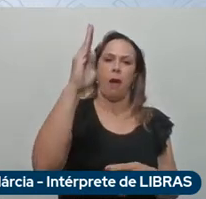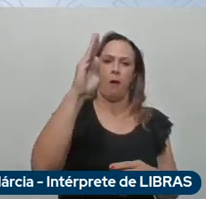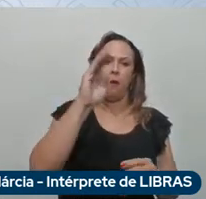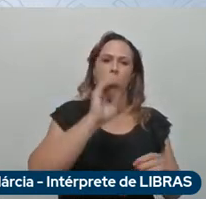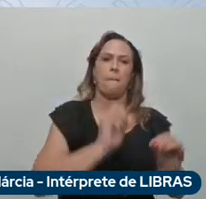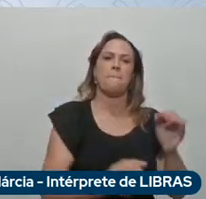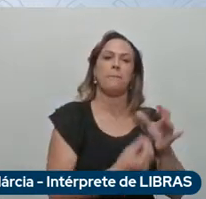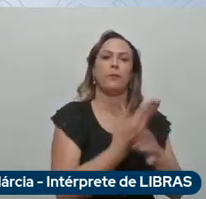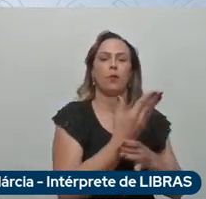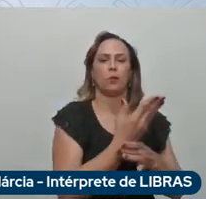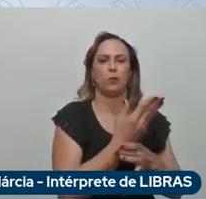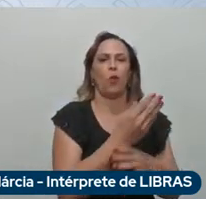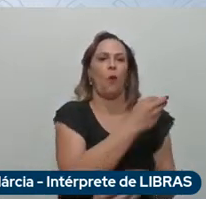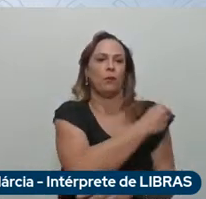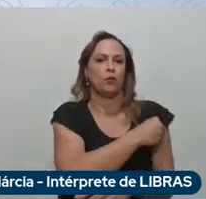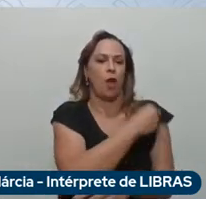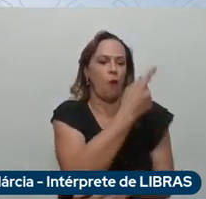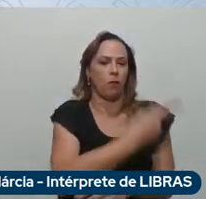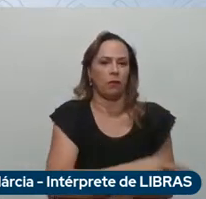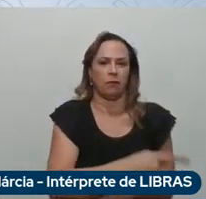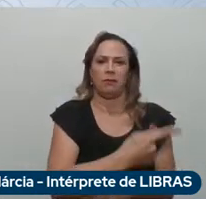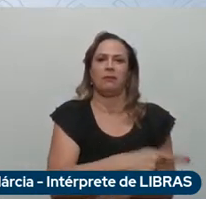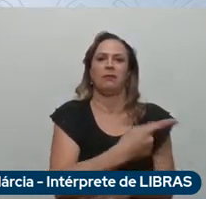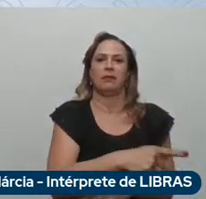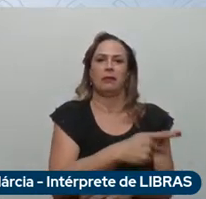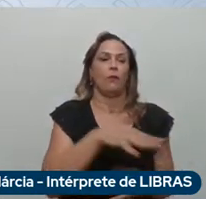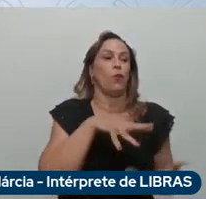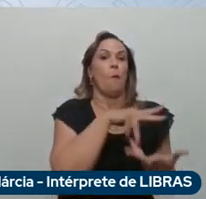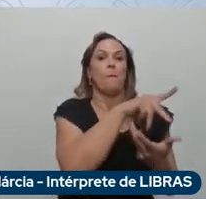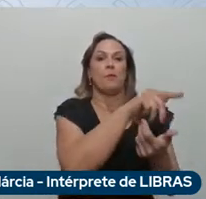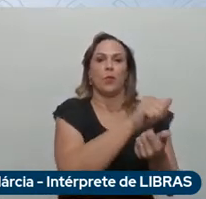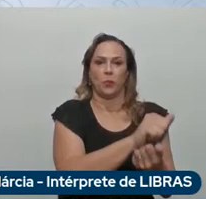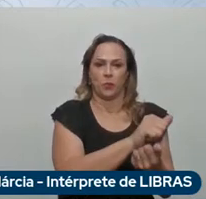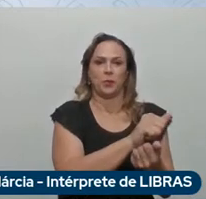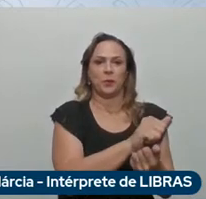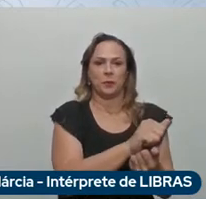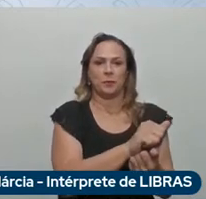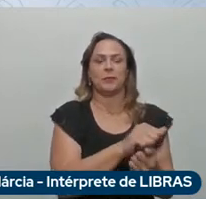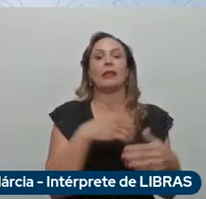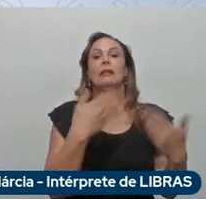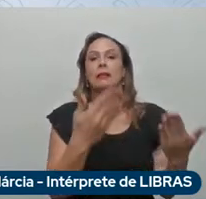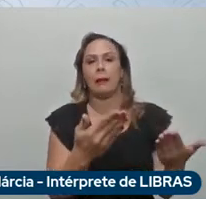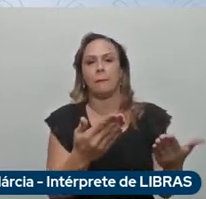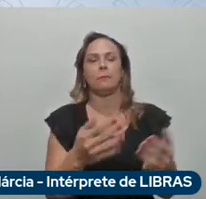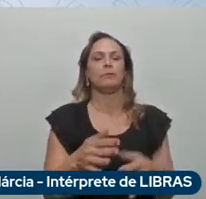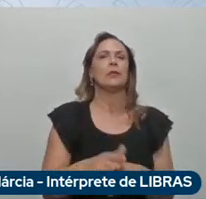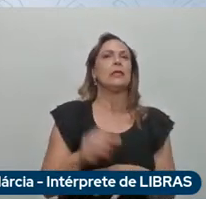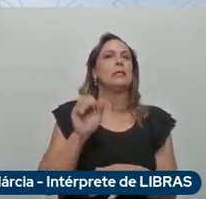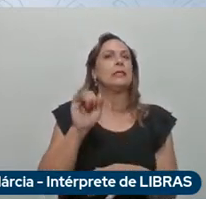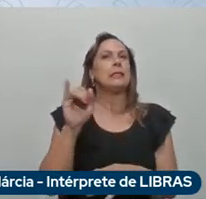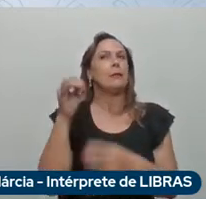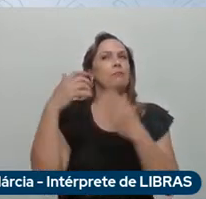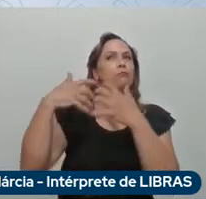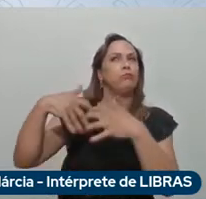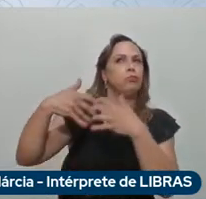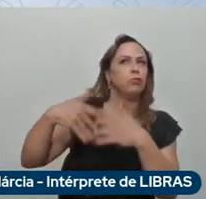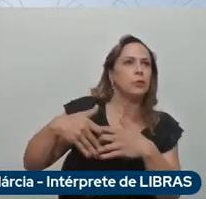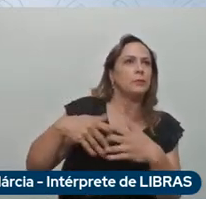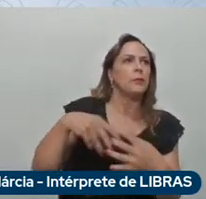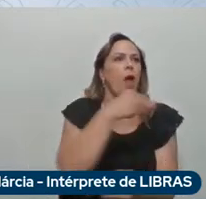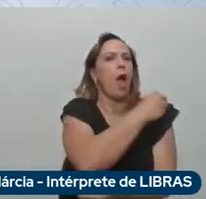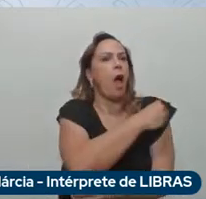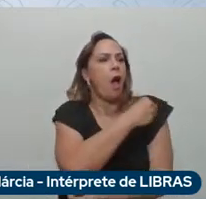Unidos então na equação da emissão de CO2 o etanol é tão bom quanto tecnologias